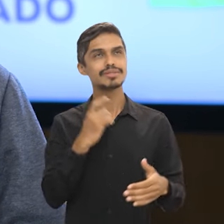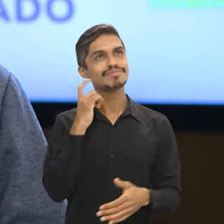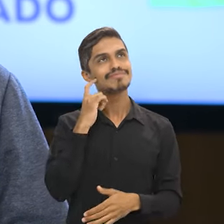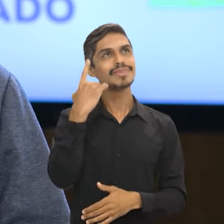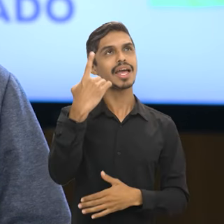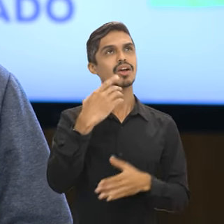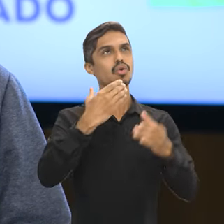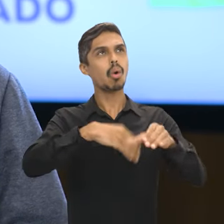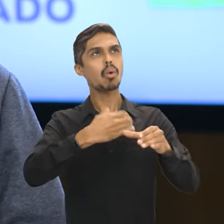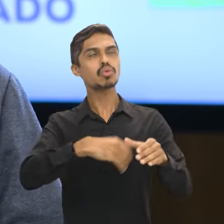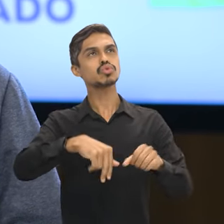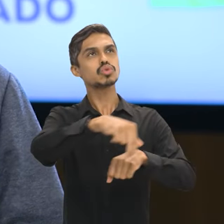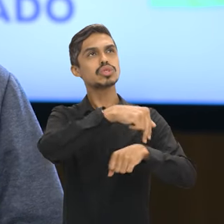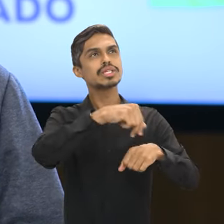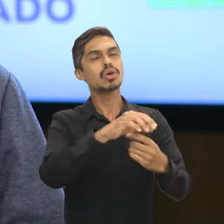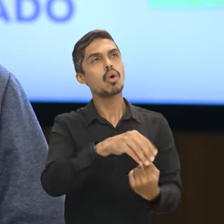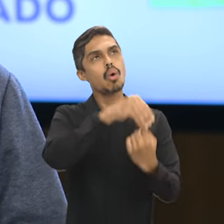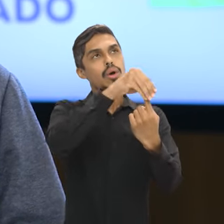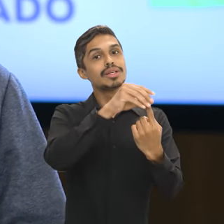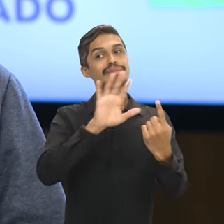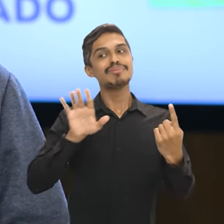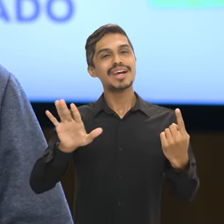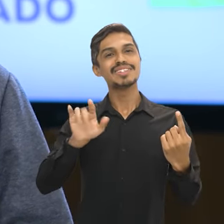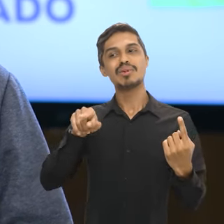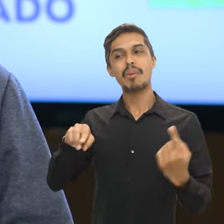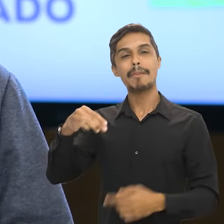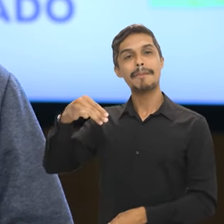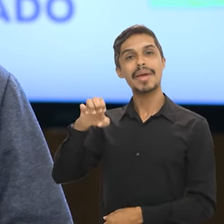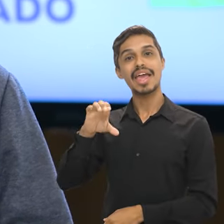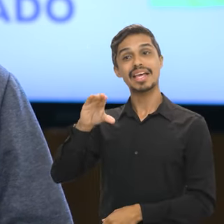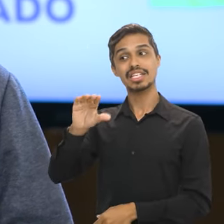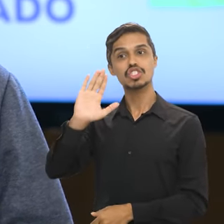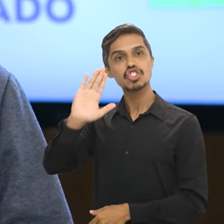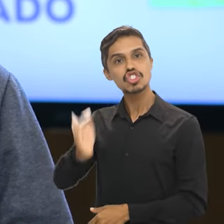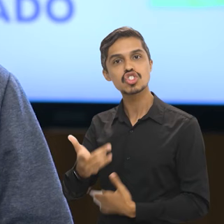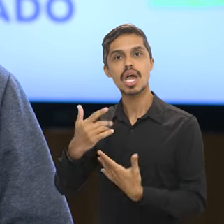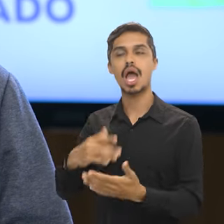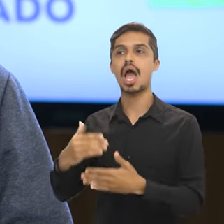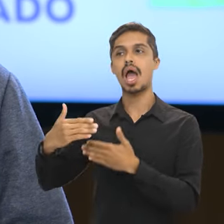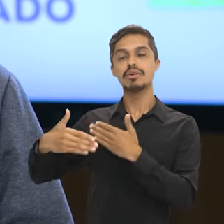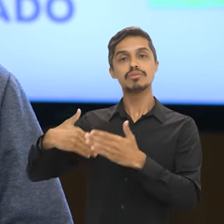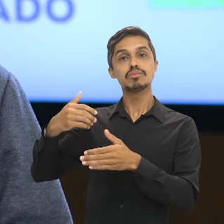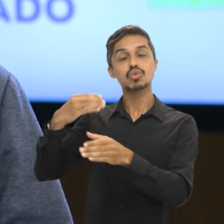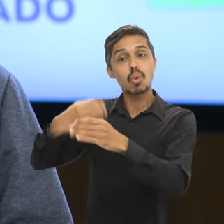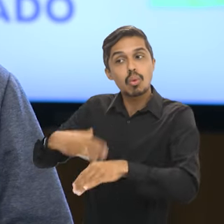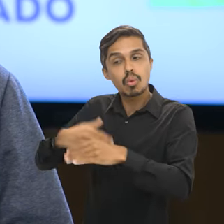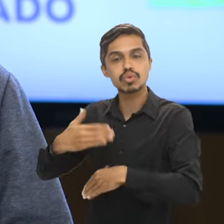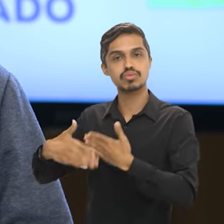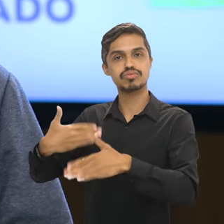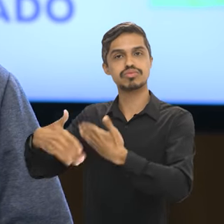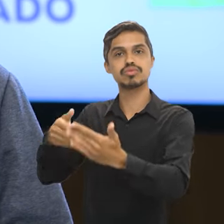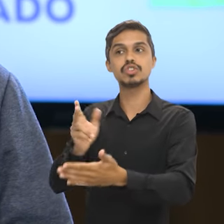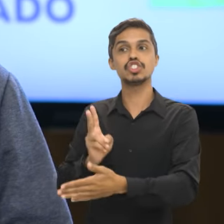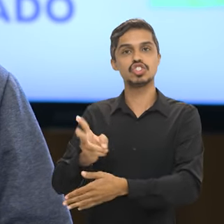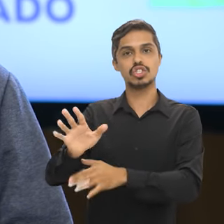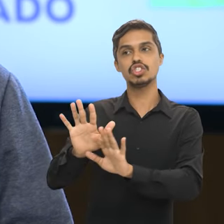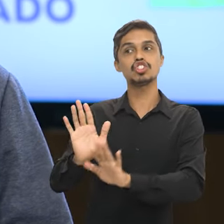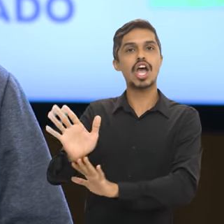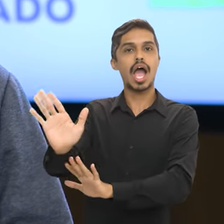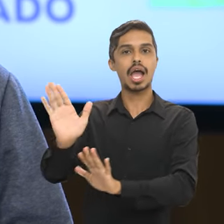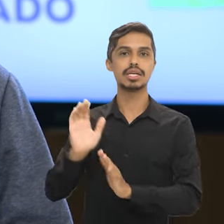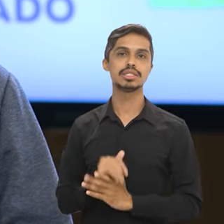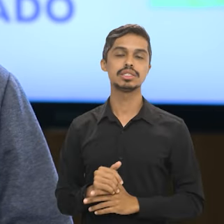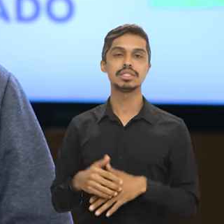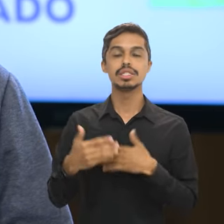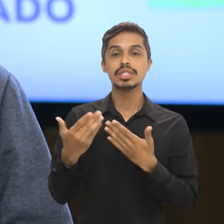ideia do concurso unificado apareceu, o MEC já estava com o seu processo seletivo bastante avançado. E por isso eles já fizeram